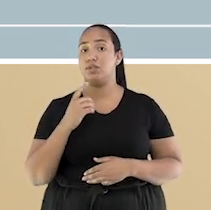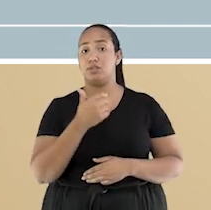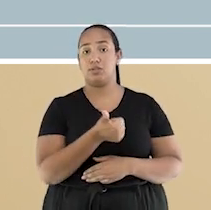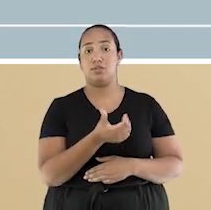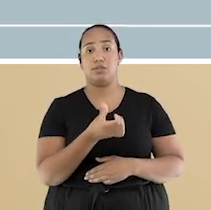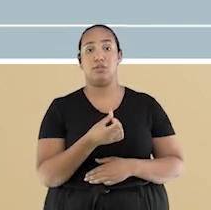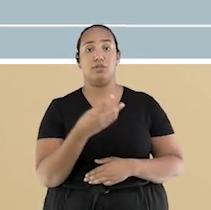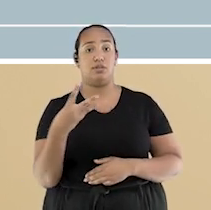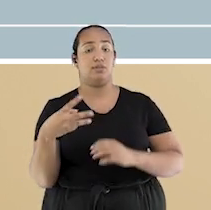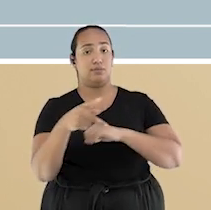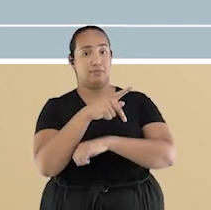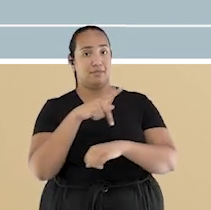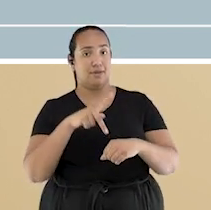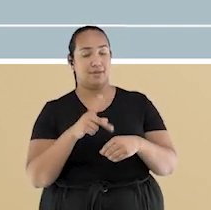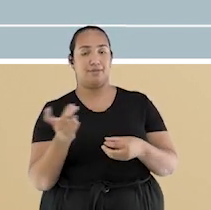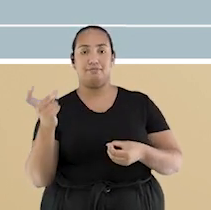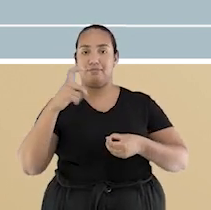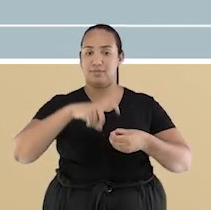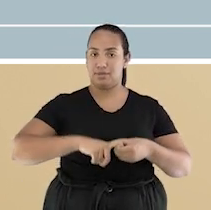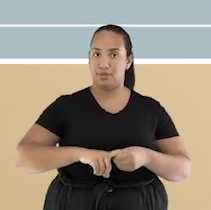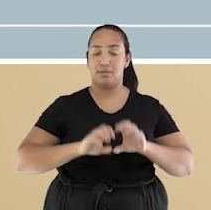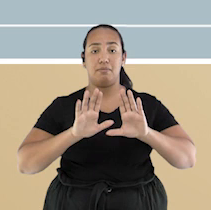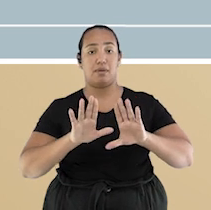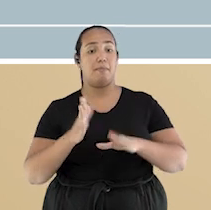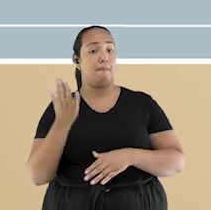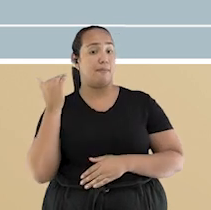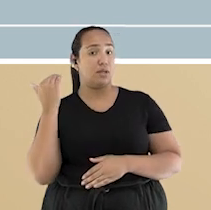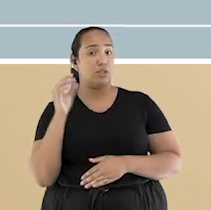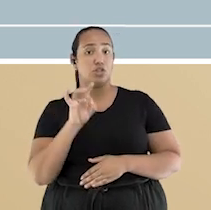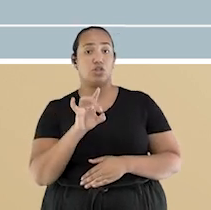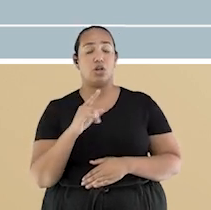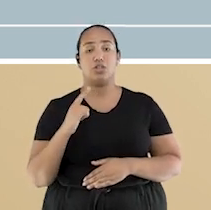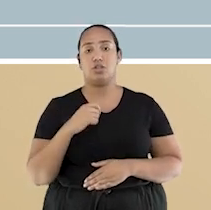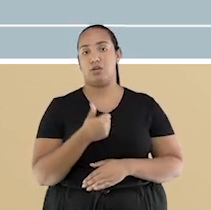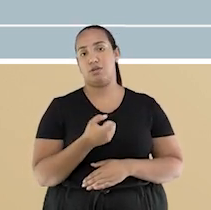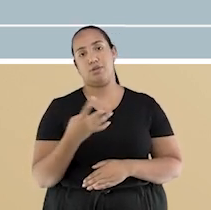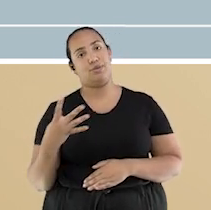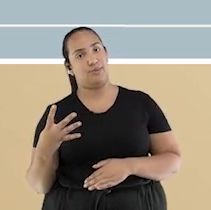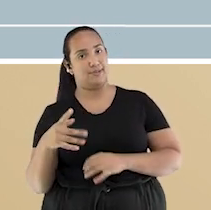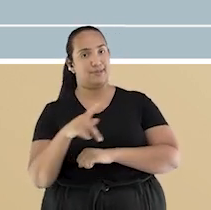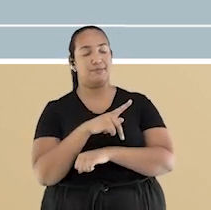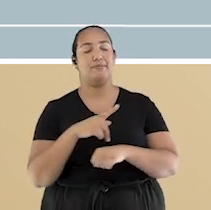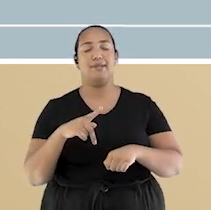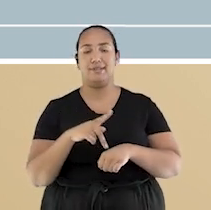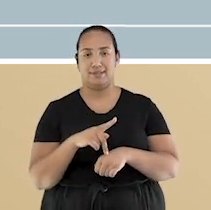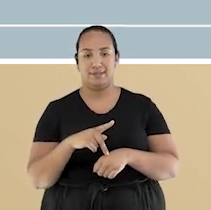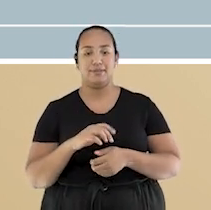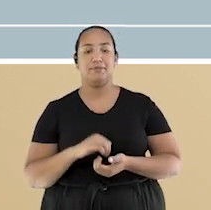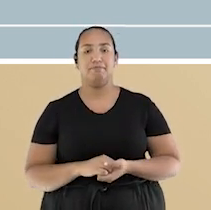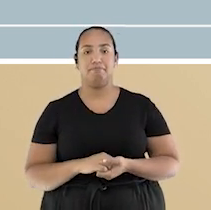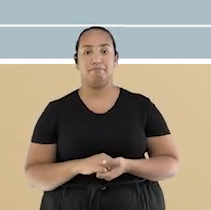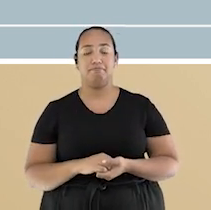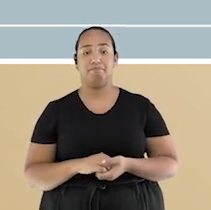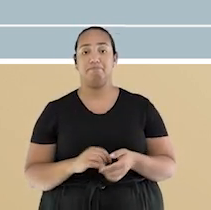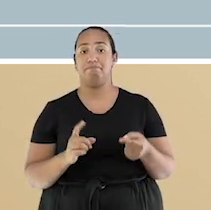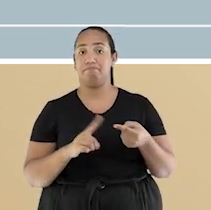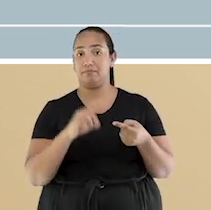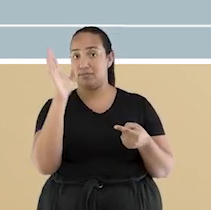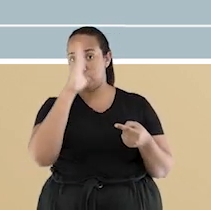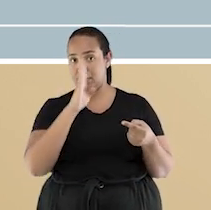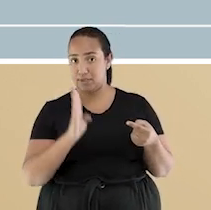163 países filiados, mas em sua origem, apenas 14 faziam partes, sendo eles